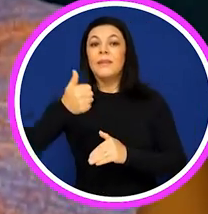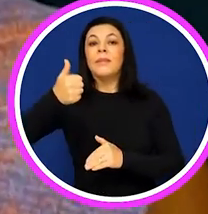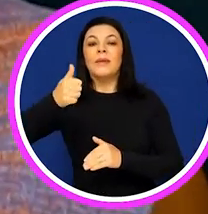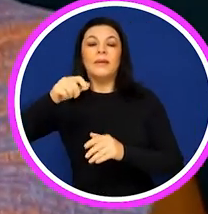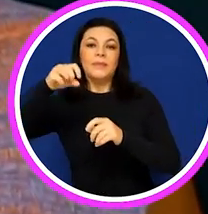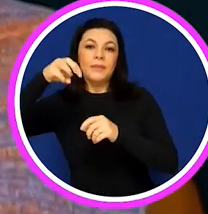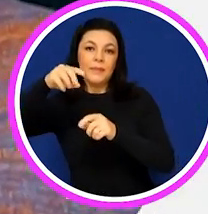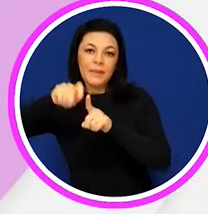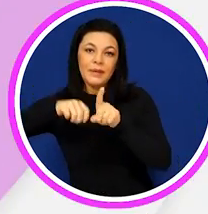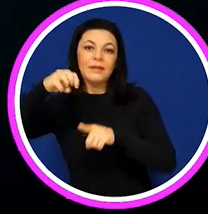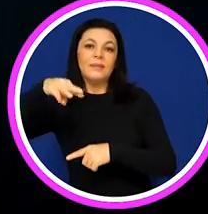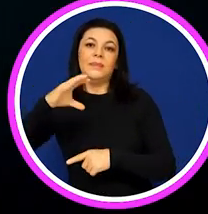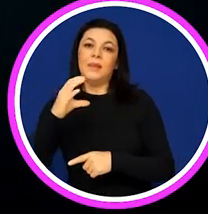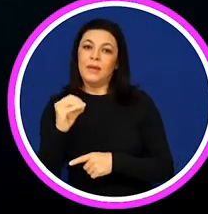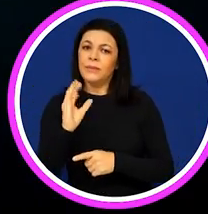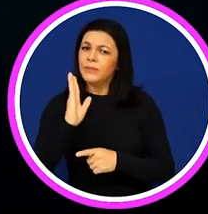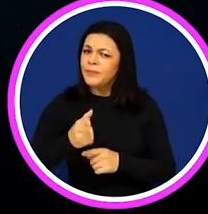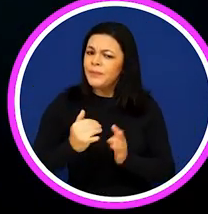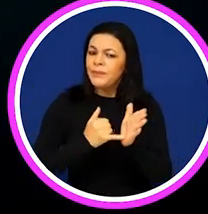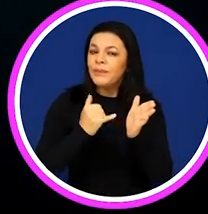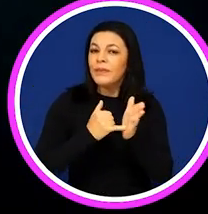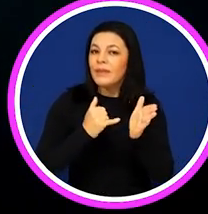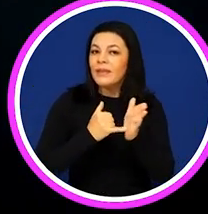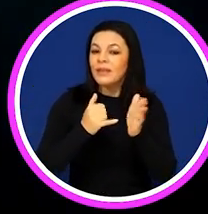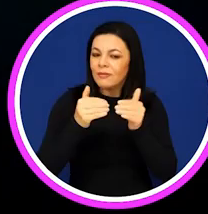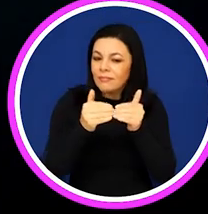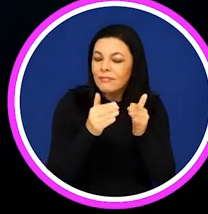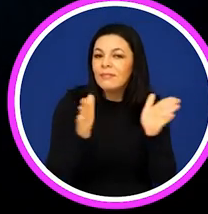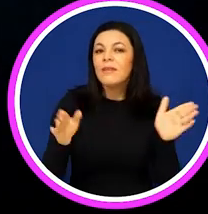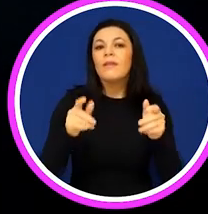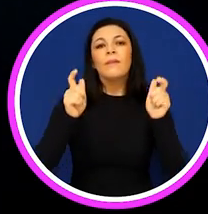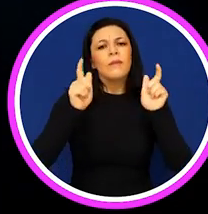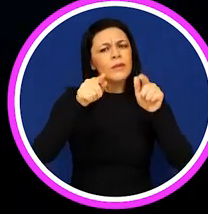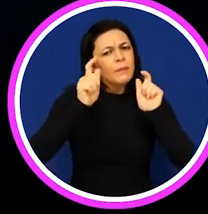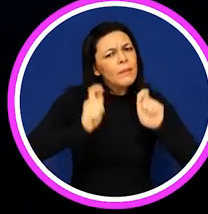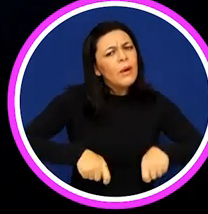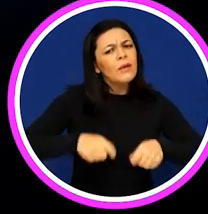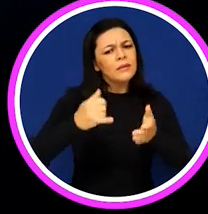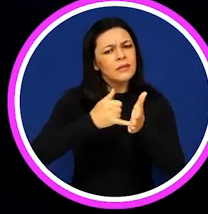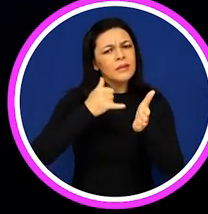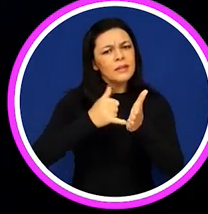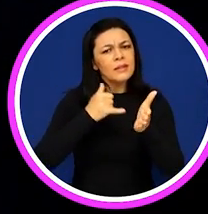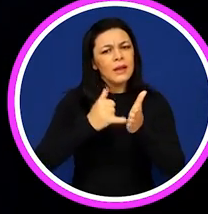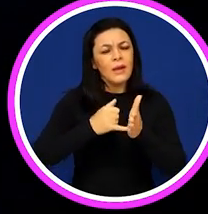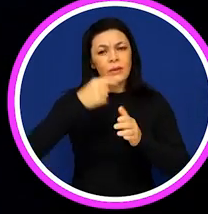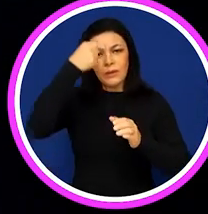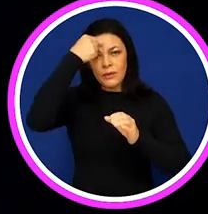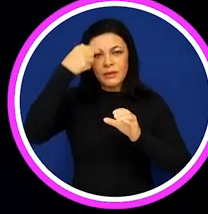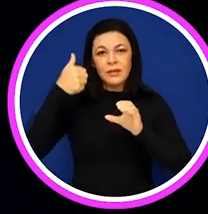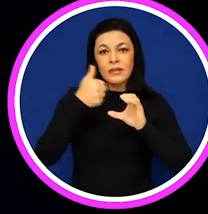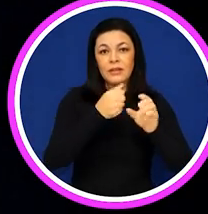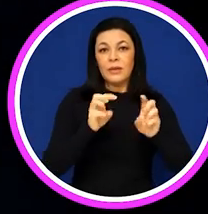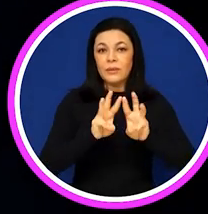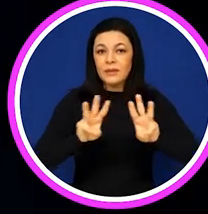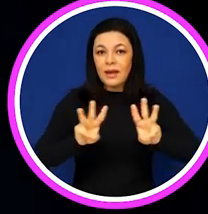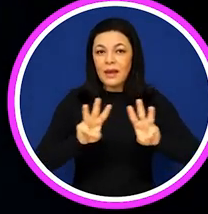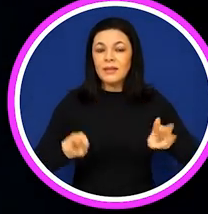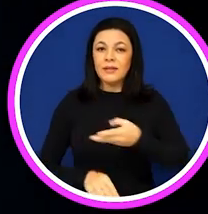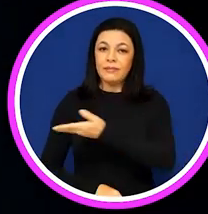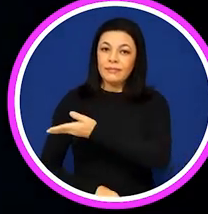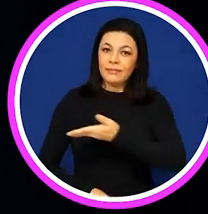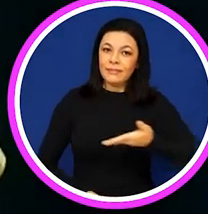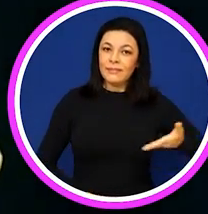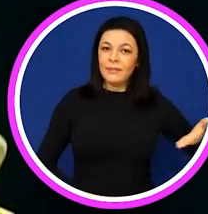a 1 de março. As inscrições já estão abertas e você pode fazer a sua pelo site www.consciênciacristã.org